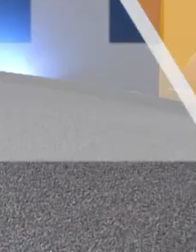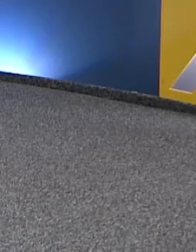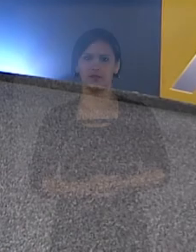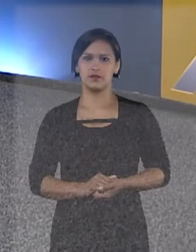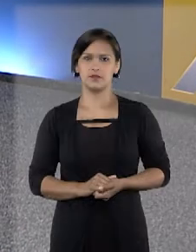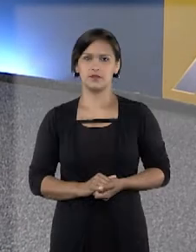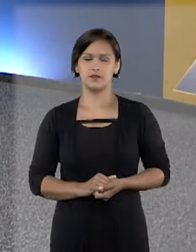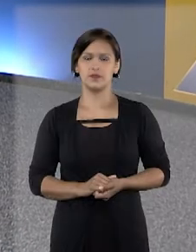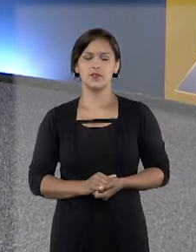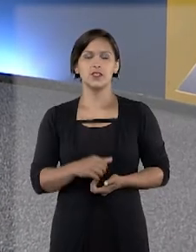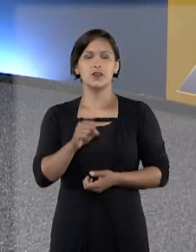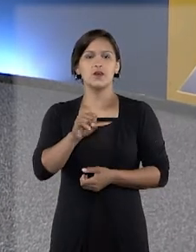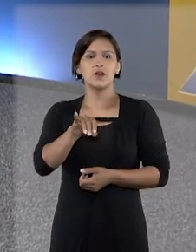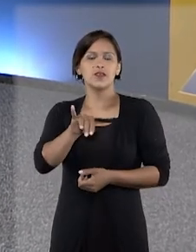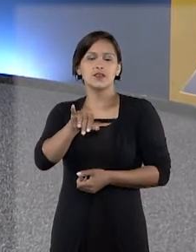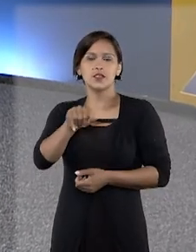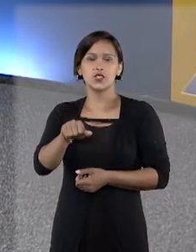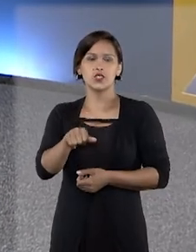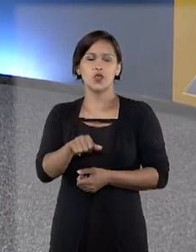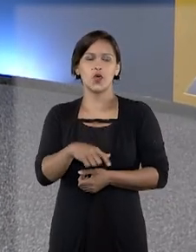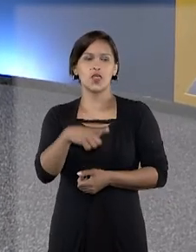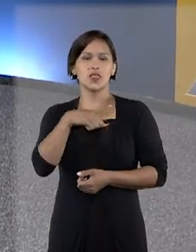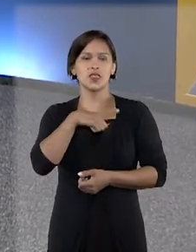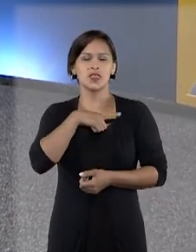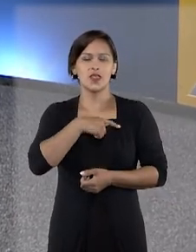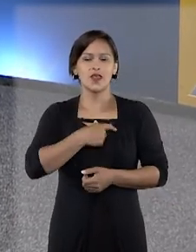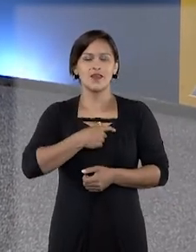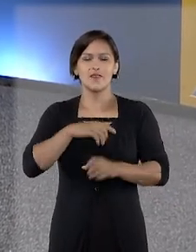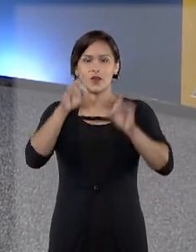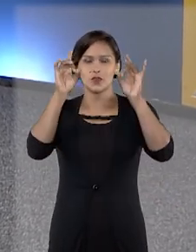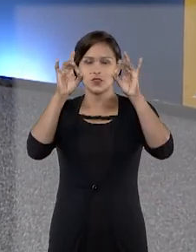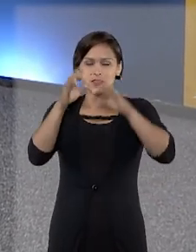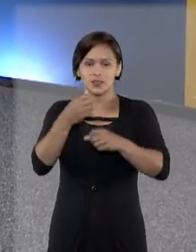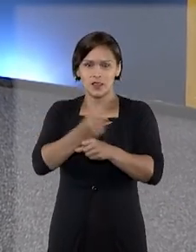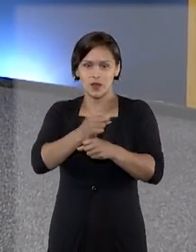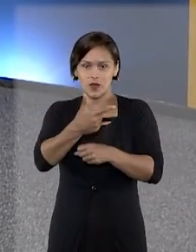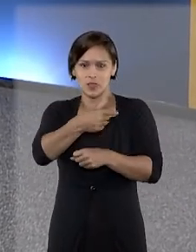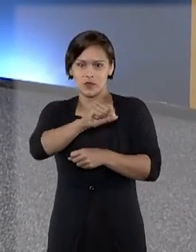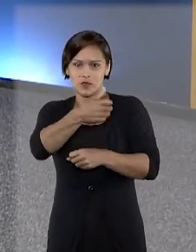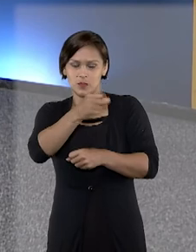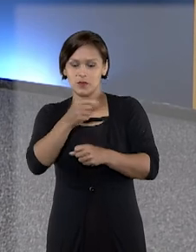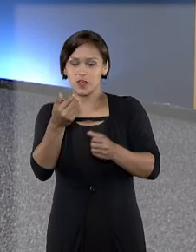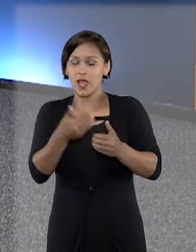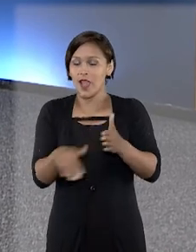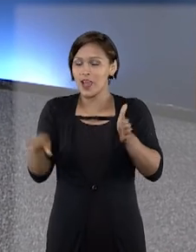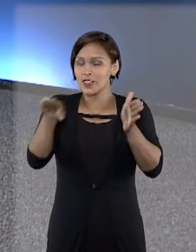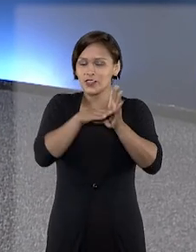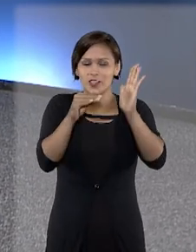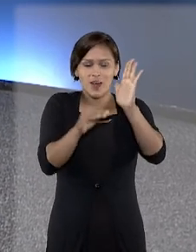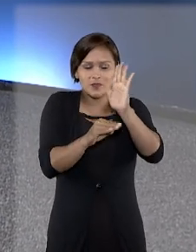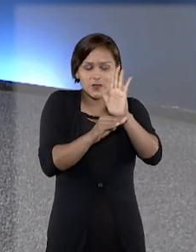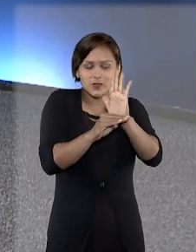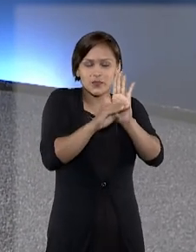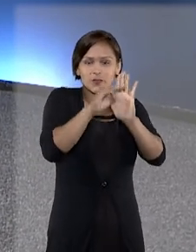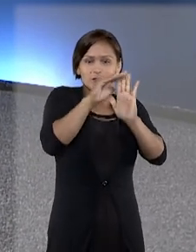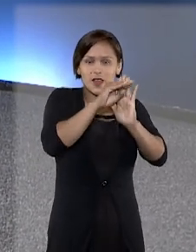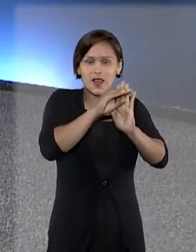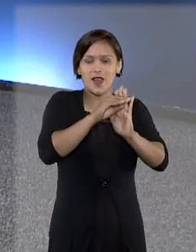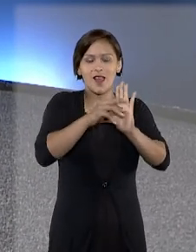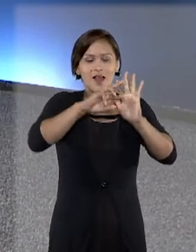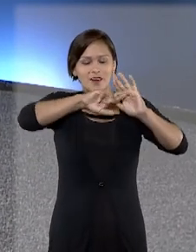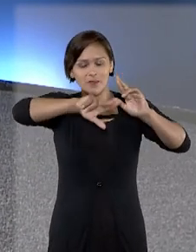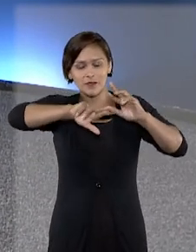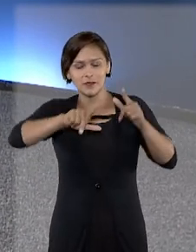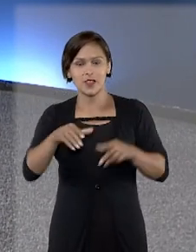O STJ teve uma atuação de destaque em 2020 e já alcançou várias metas estipuladas